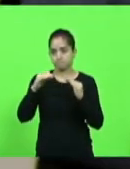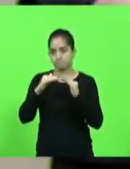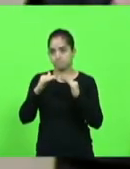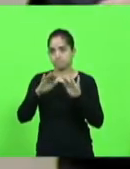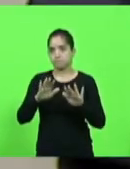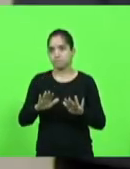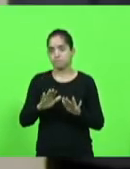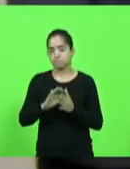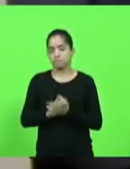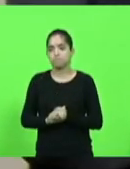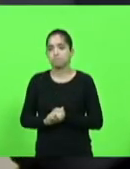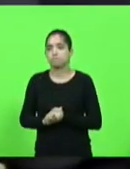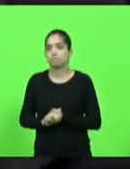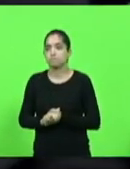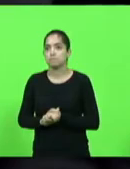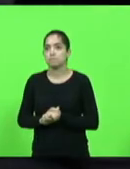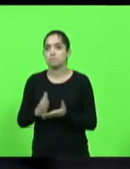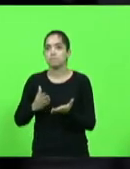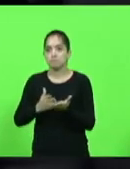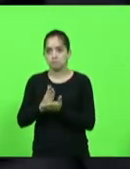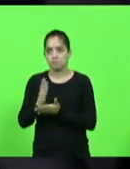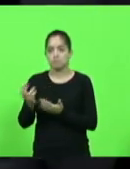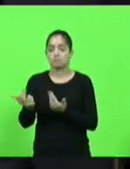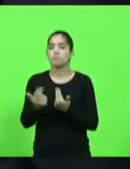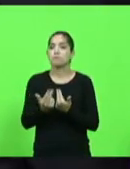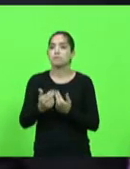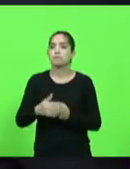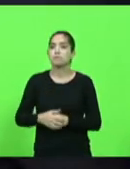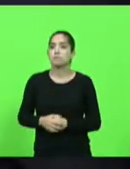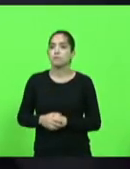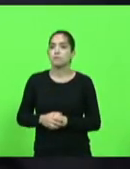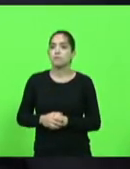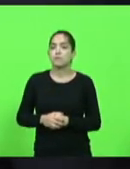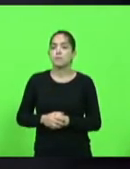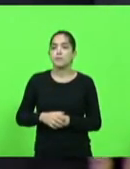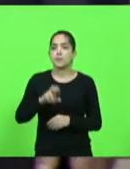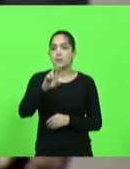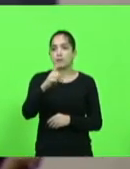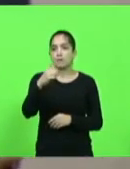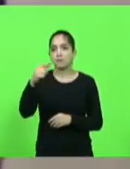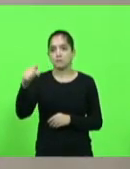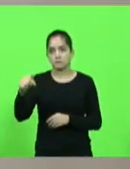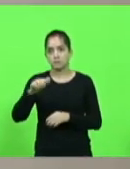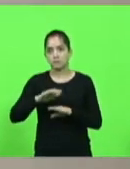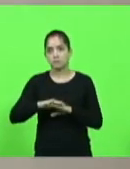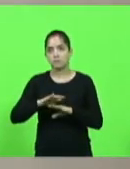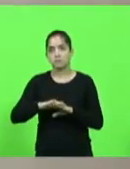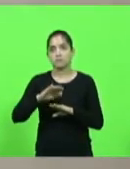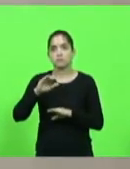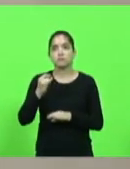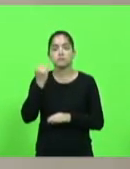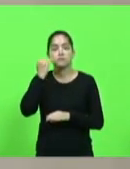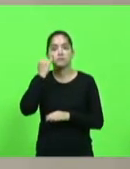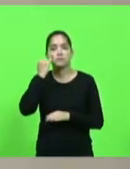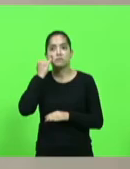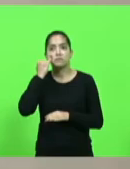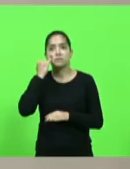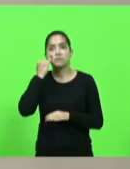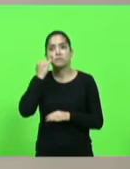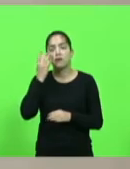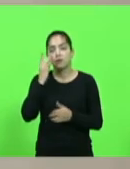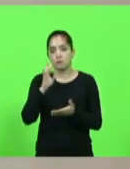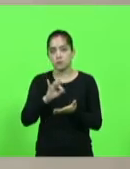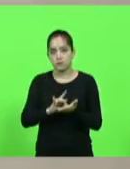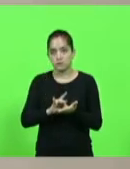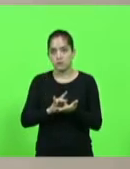deputados que aprovam, permaneçam como se encontra. Aprovado por unanimidade. Moção 517, autor, deputado Jessel Lopes, manifestando reconhecimento ao